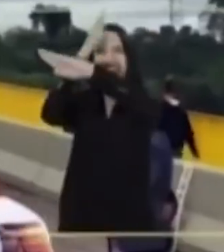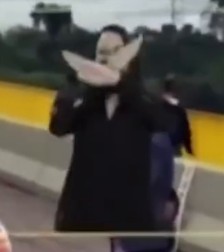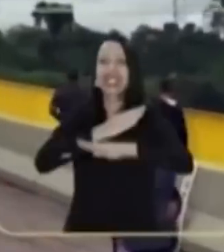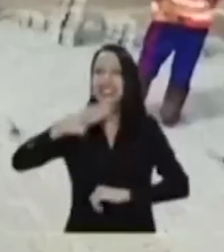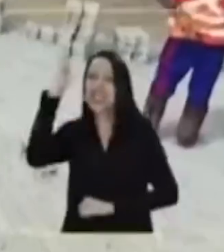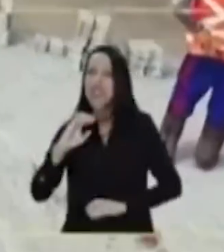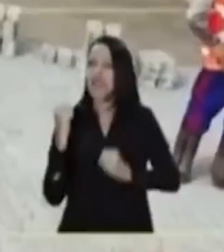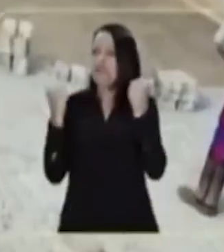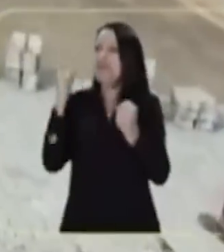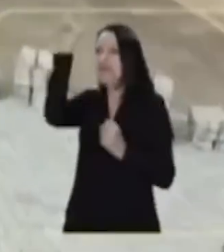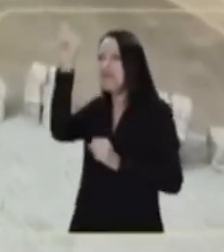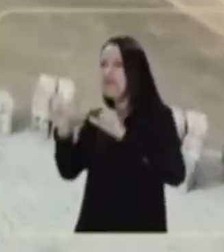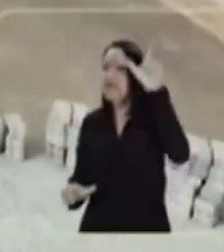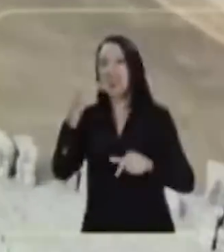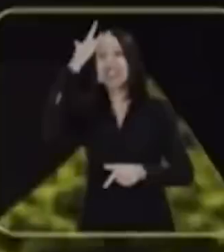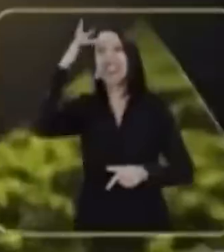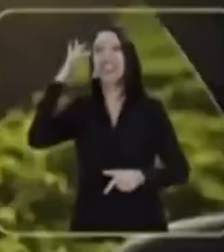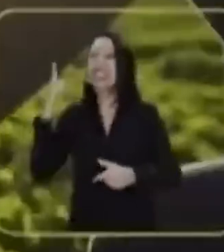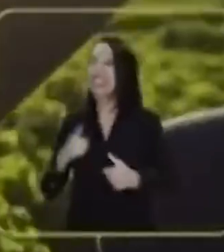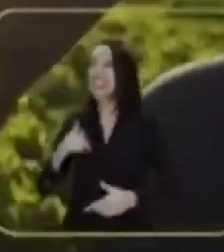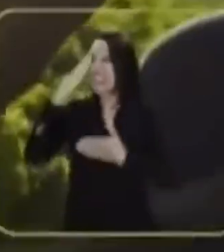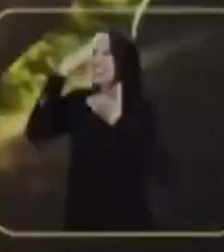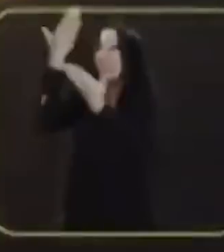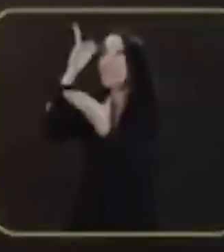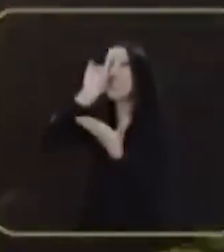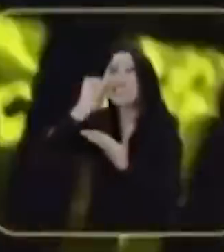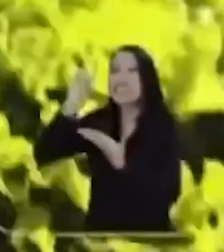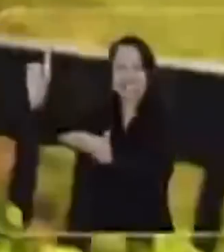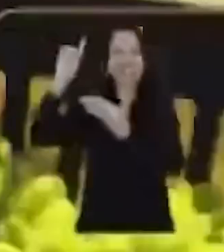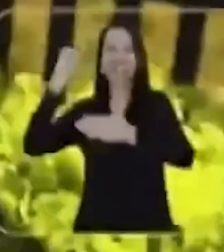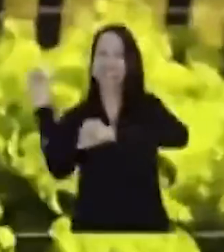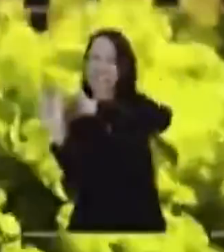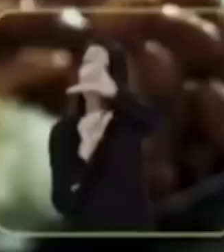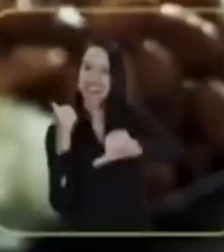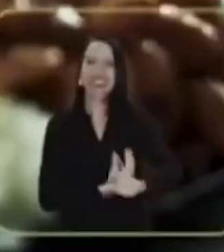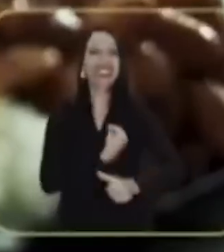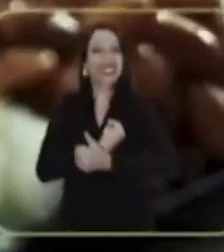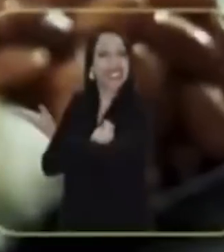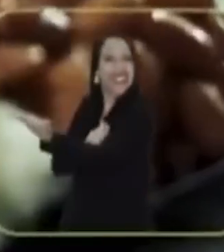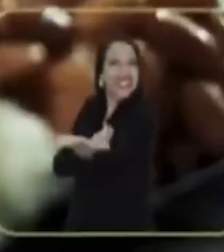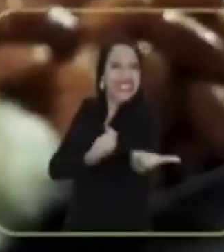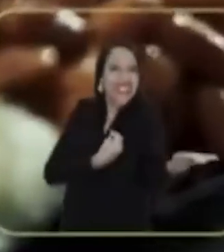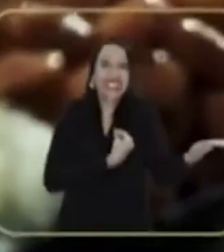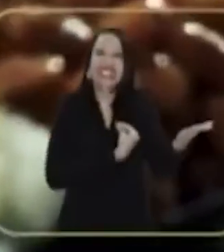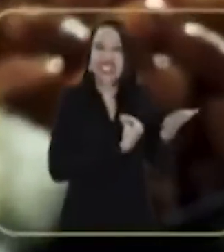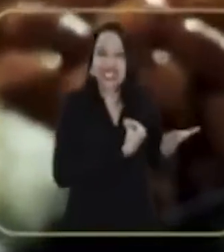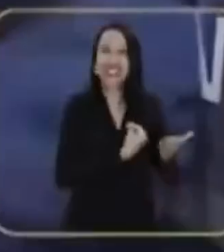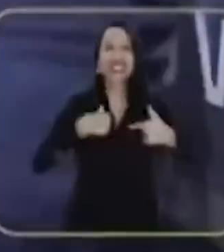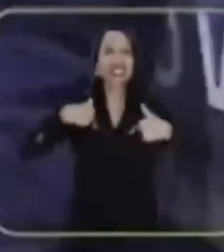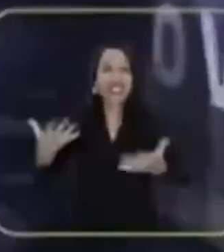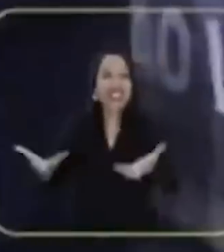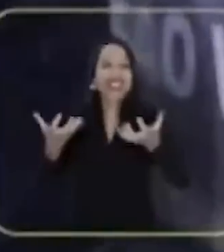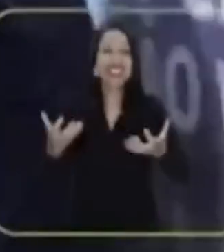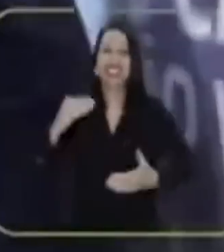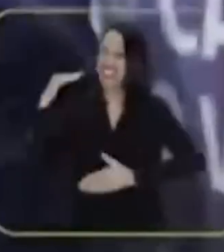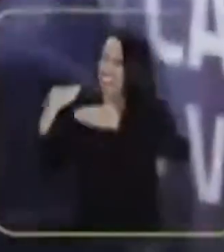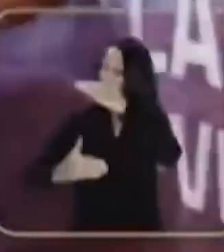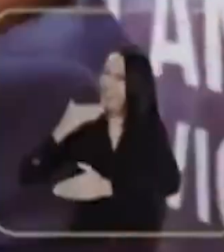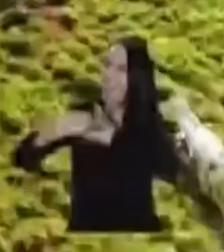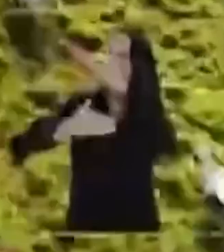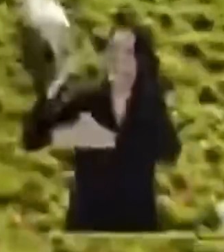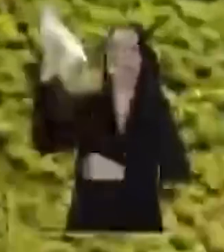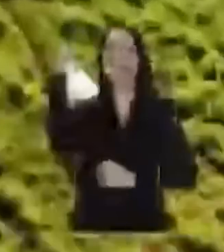Vivi por todo esse país de gente forte. Graças a Deus, de muitos mudei a sorte.